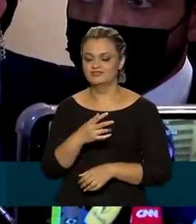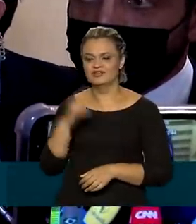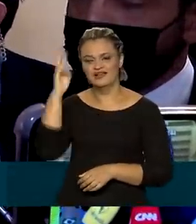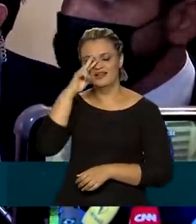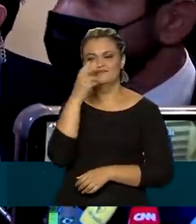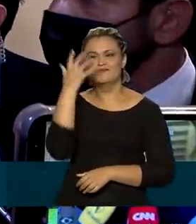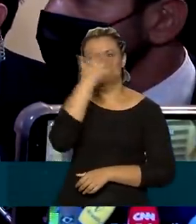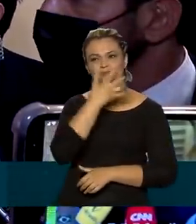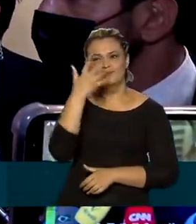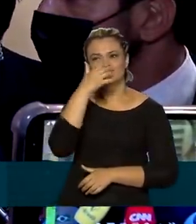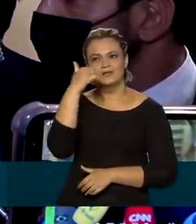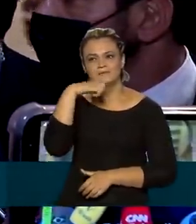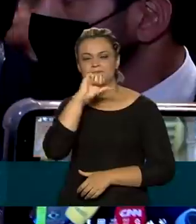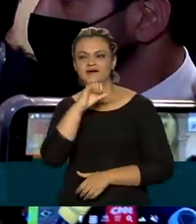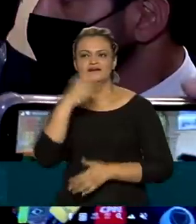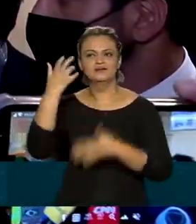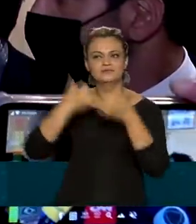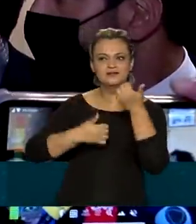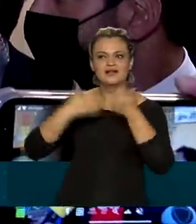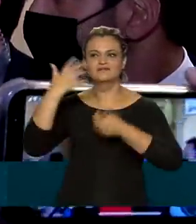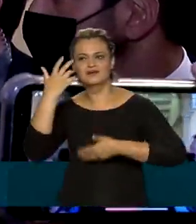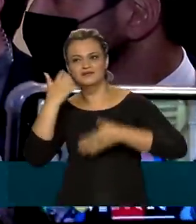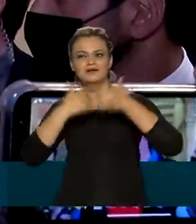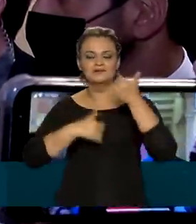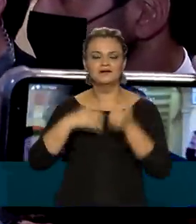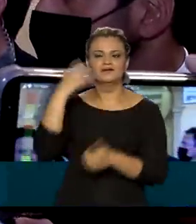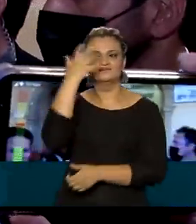minha mãe cantava quando eu era jovem, como Mama, sou tão feliz.